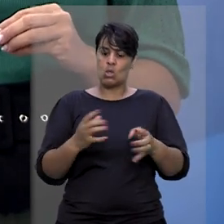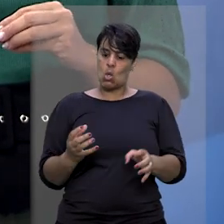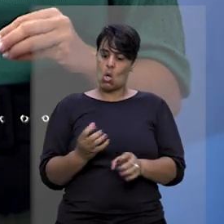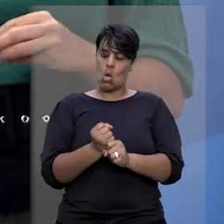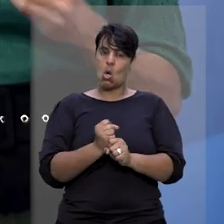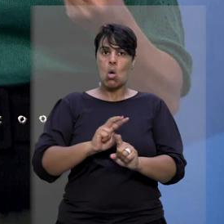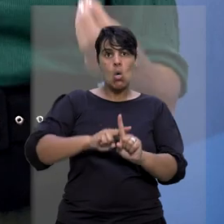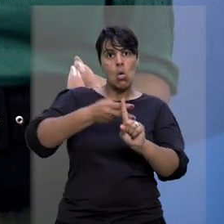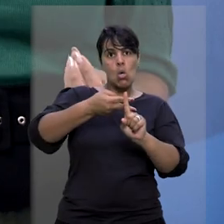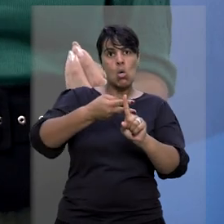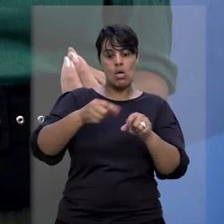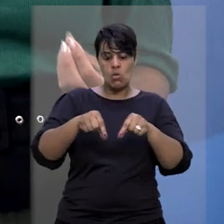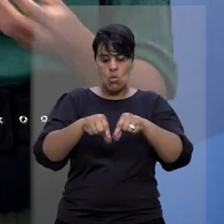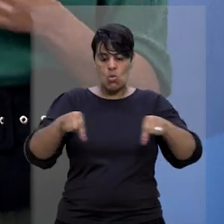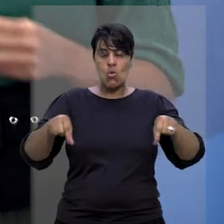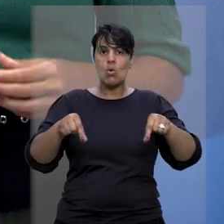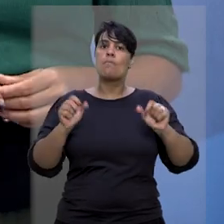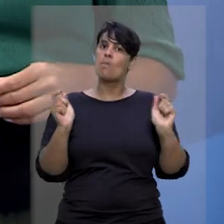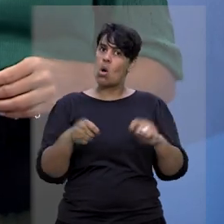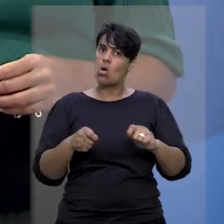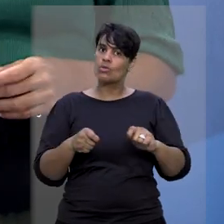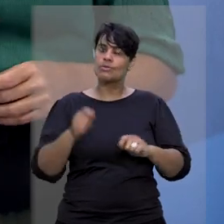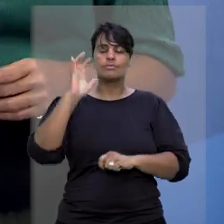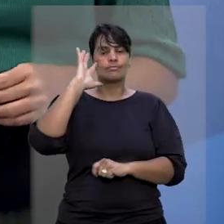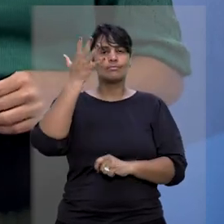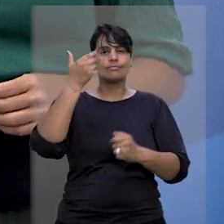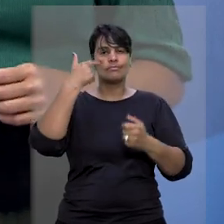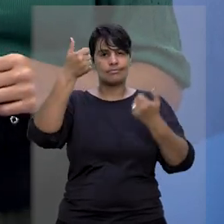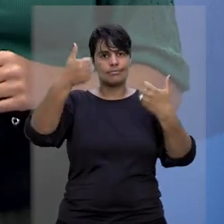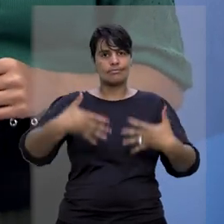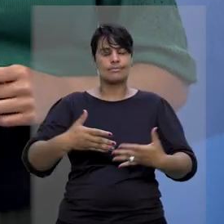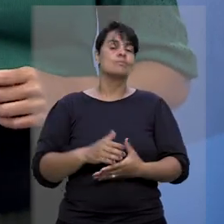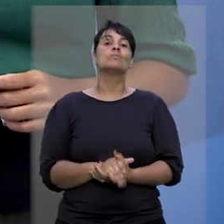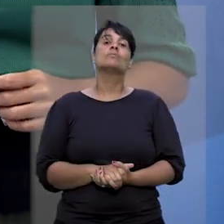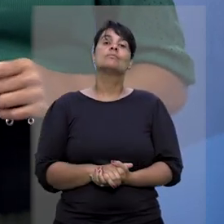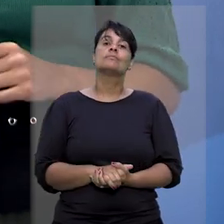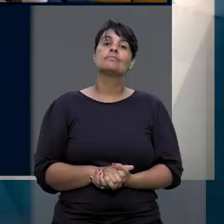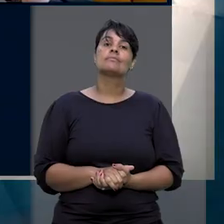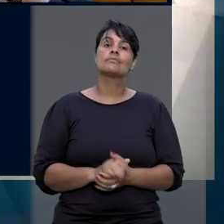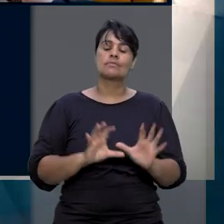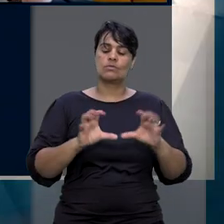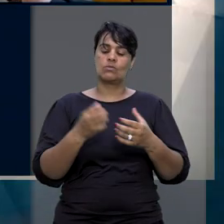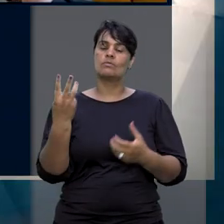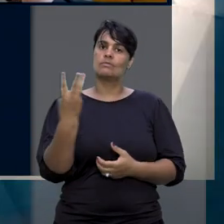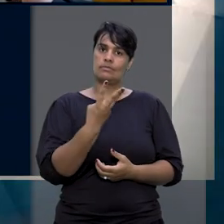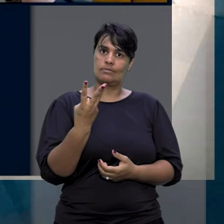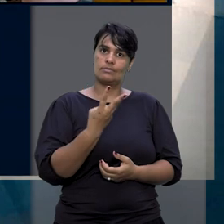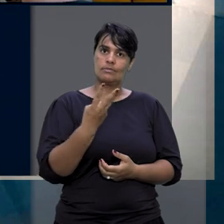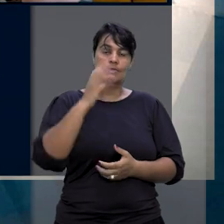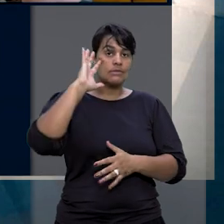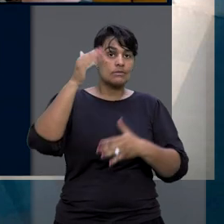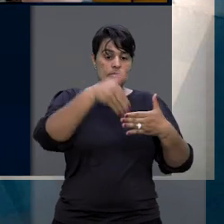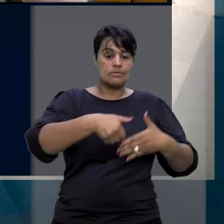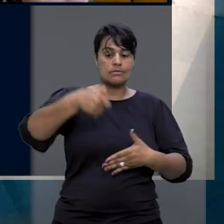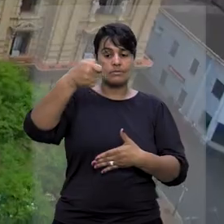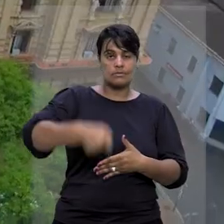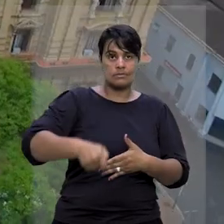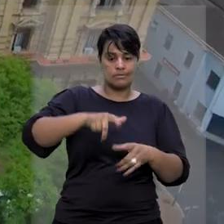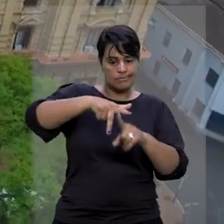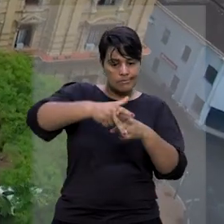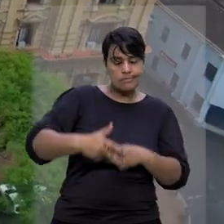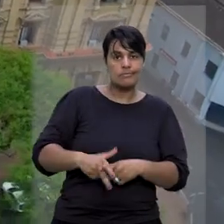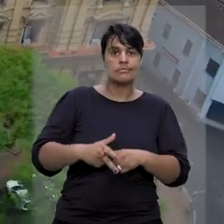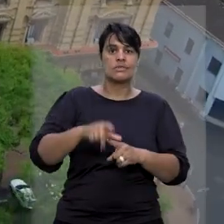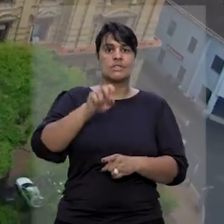calculado na cláusula Take Our Pay. A decisão é da terceira turma. A terceira turma reformou o acórdão do